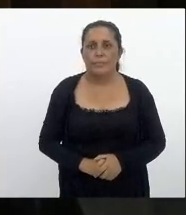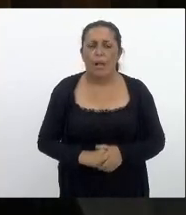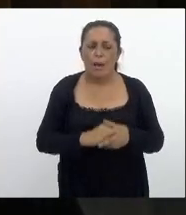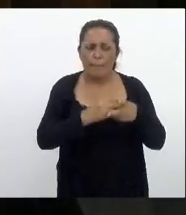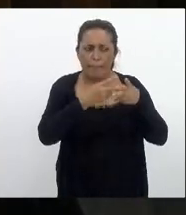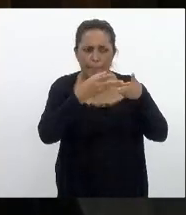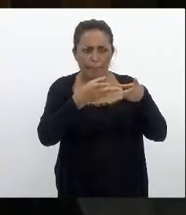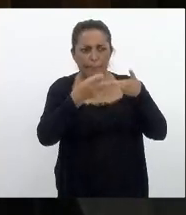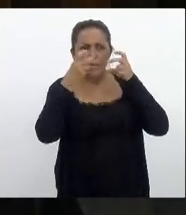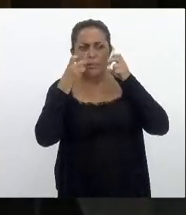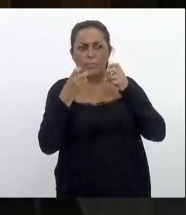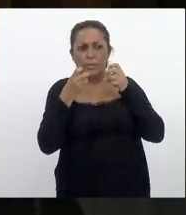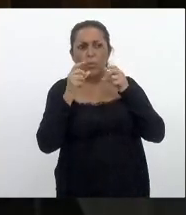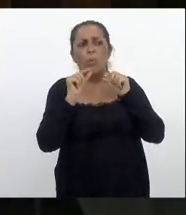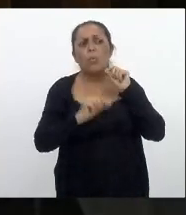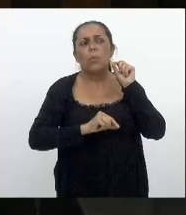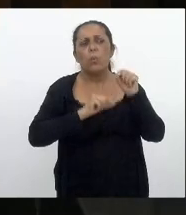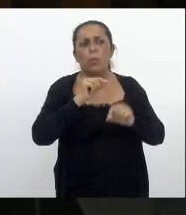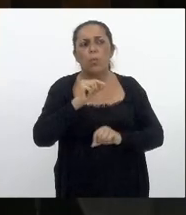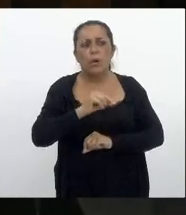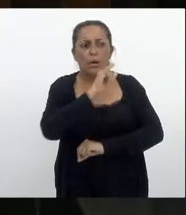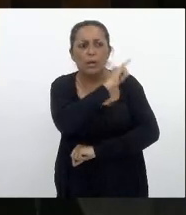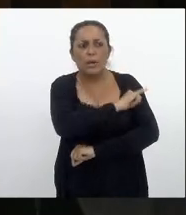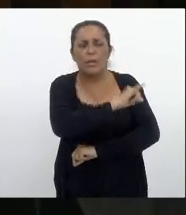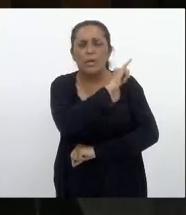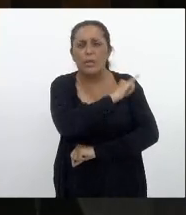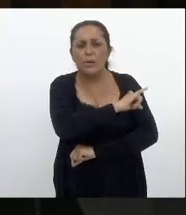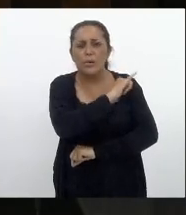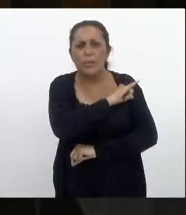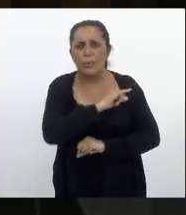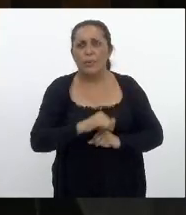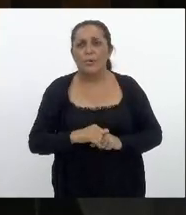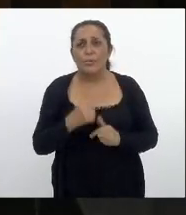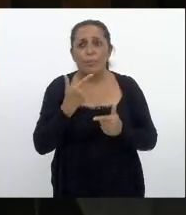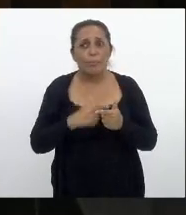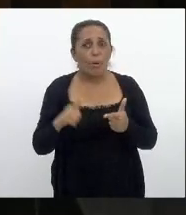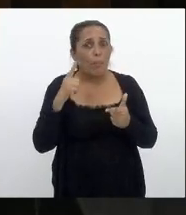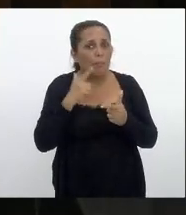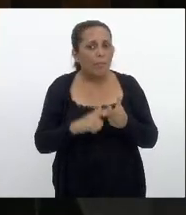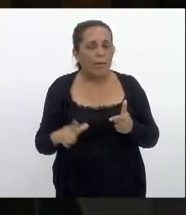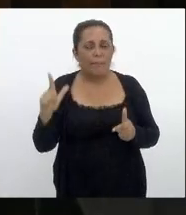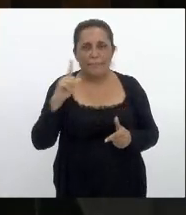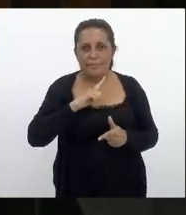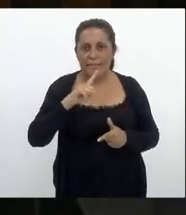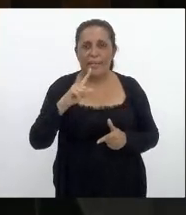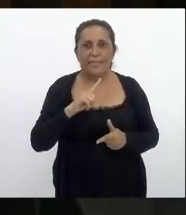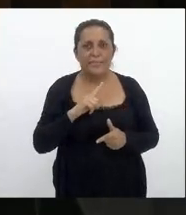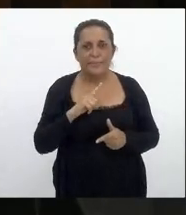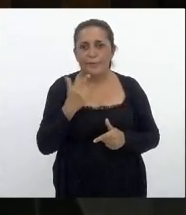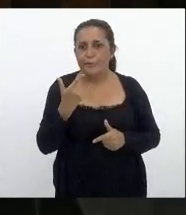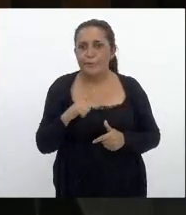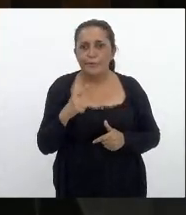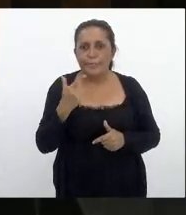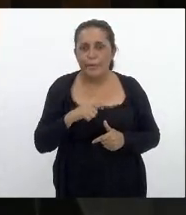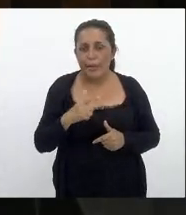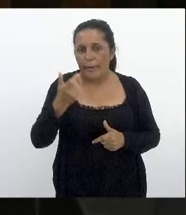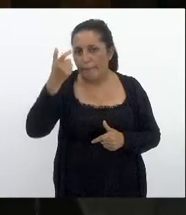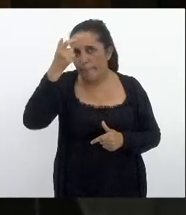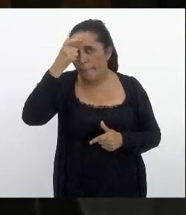que eu tenho é que o estado do Rio de Janeiro na verdade além dos problemas que tem ele não tem memória